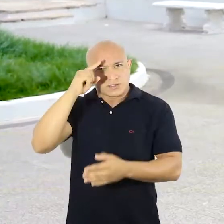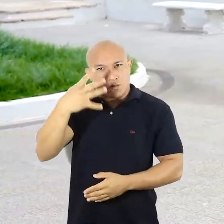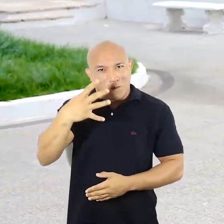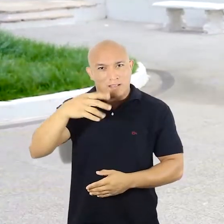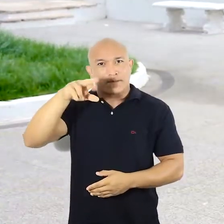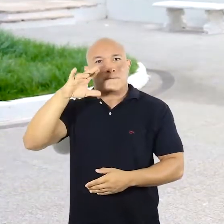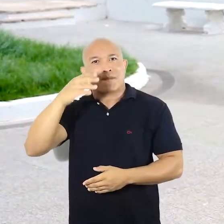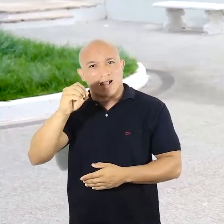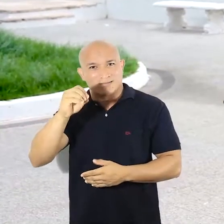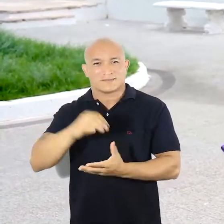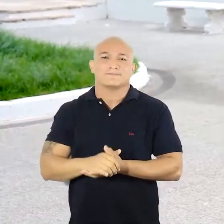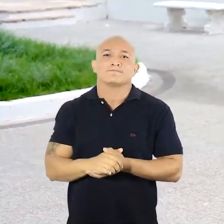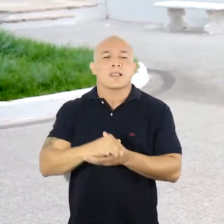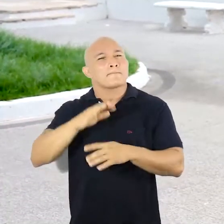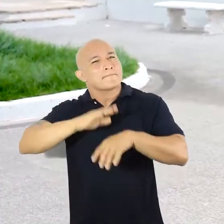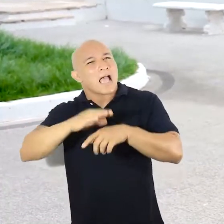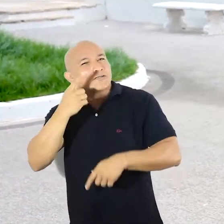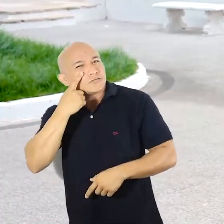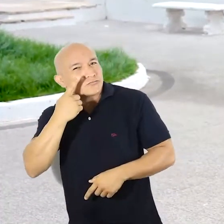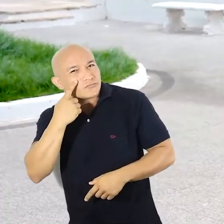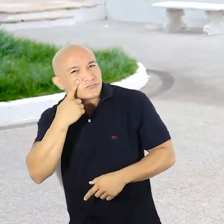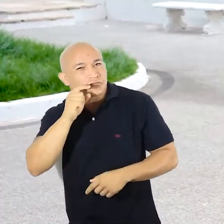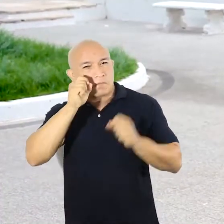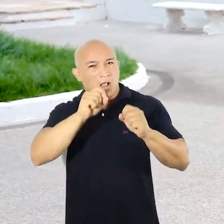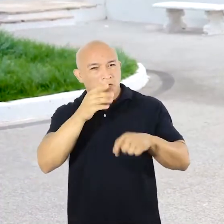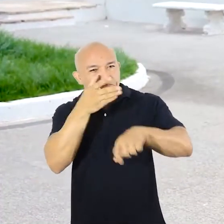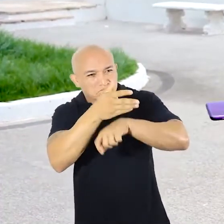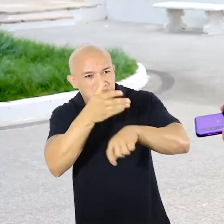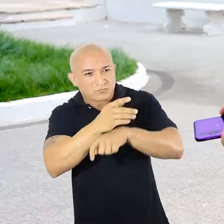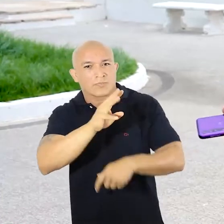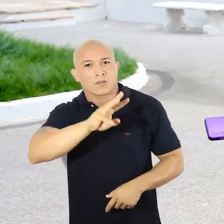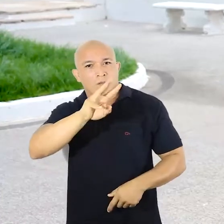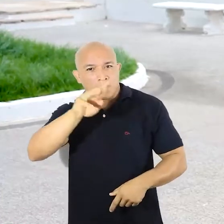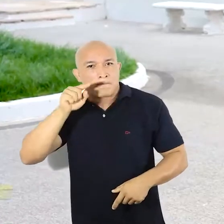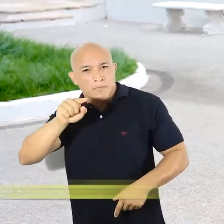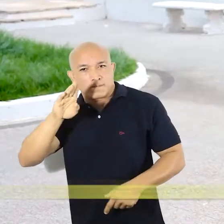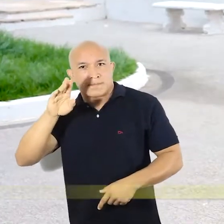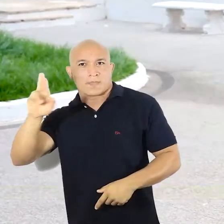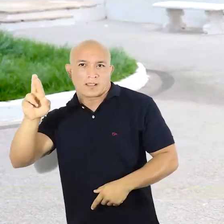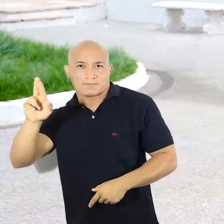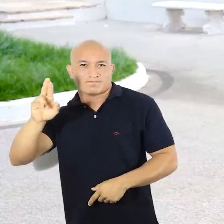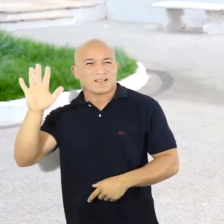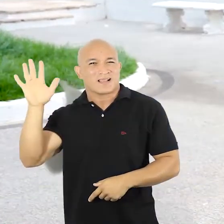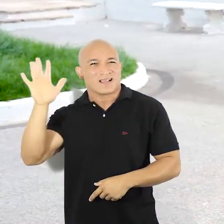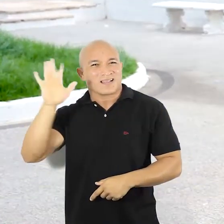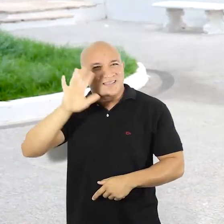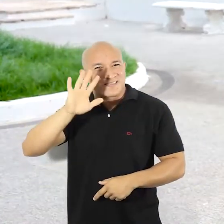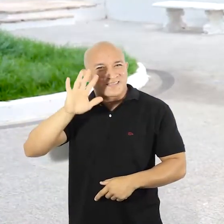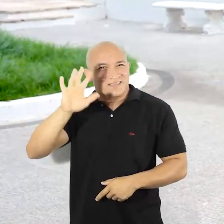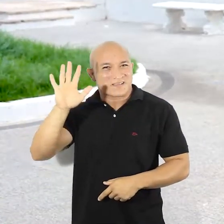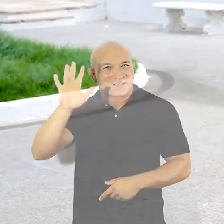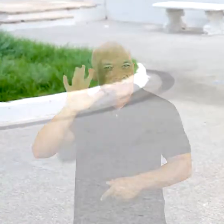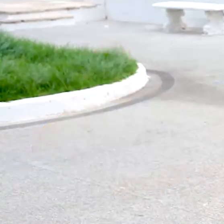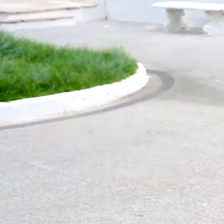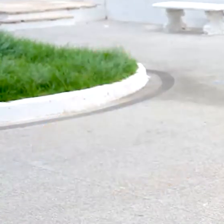4 de março. Qualquer dúvida ou mais informações, acesse o nosso site uema.br. Até o próximo plantão!